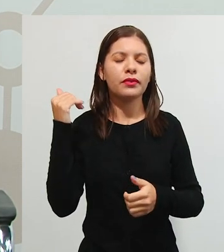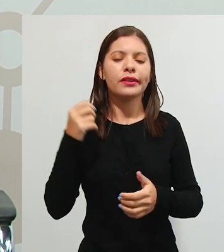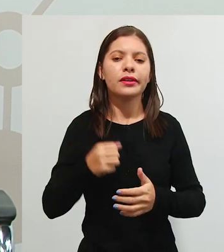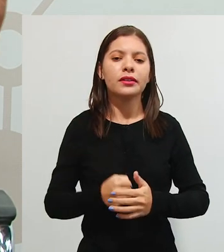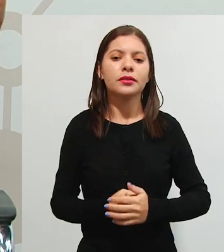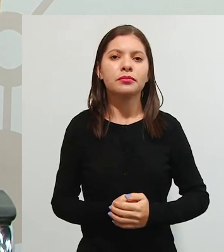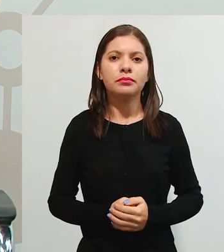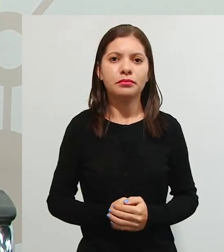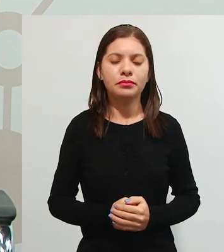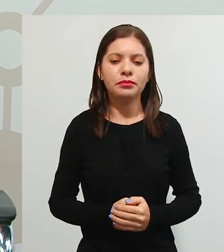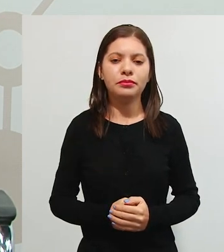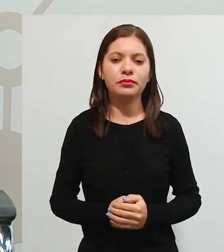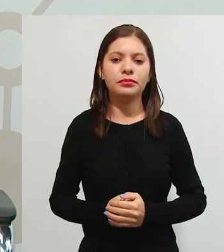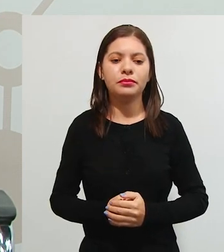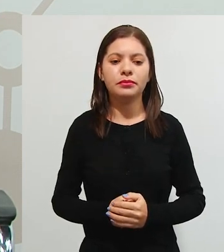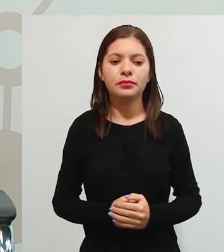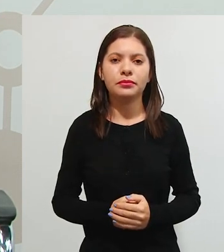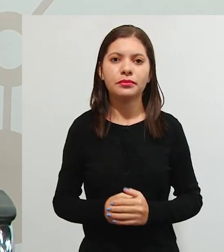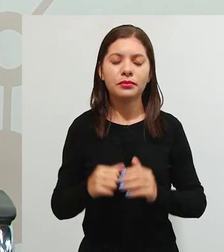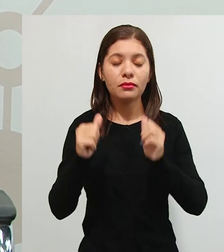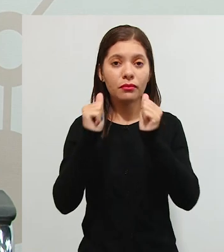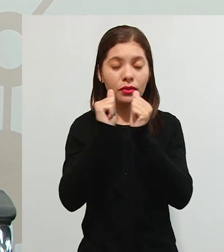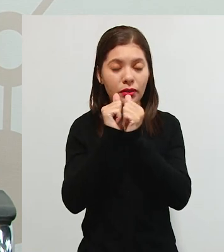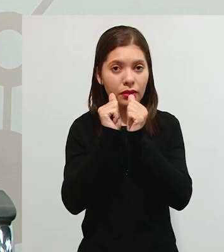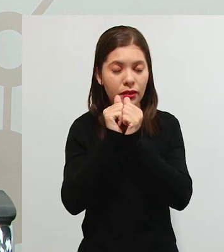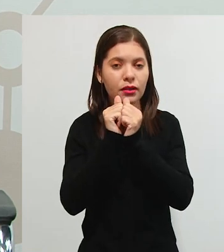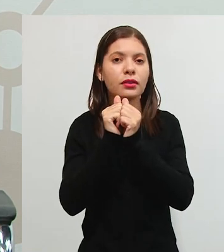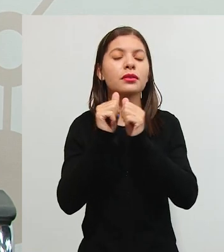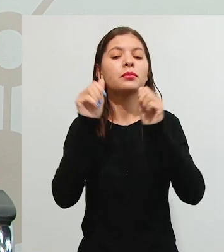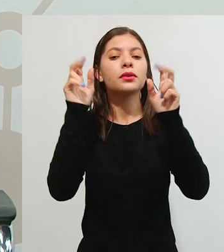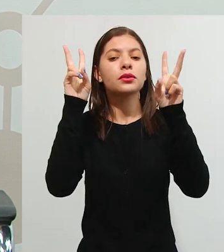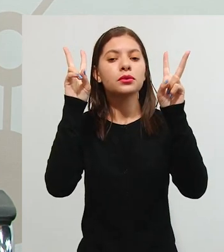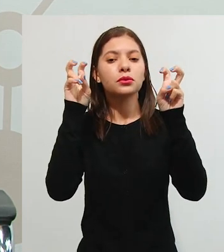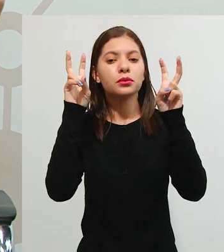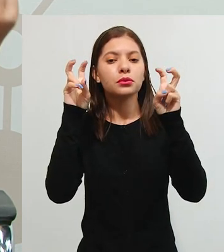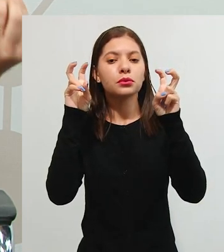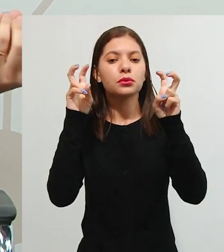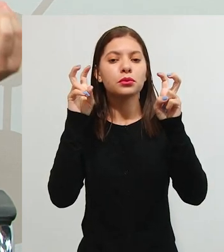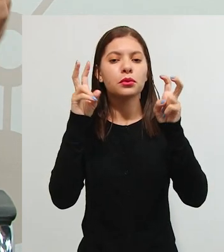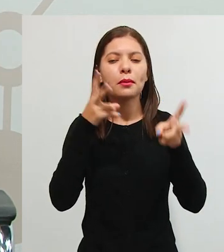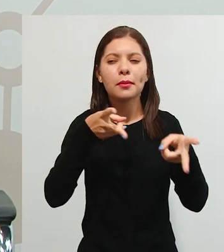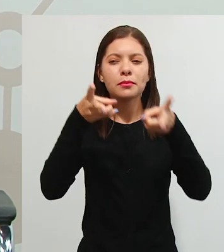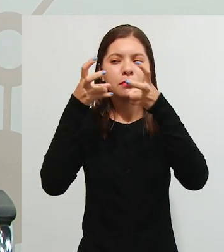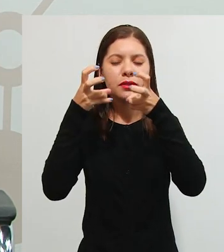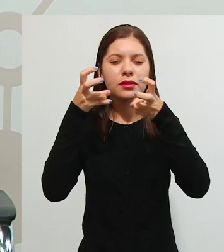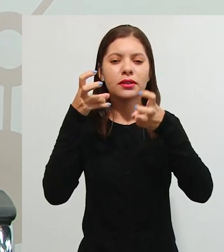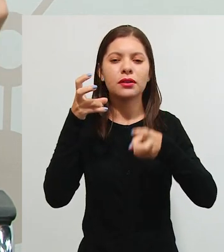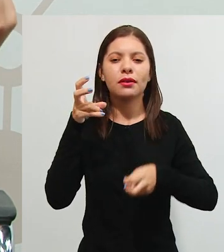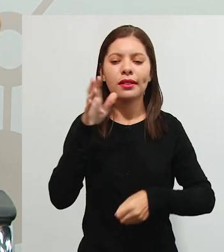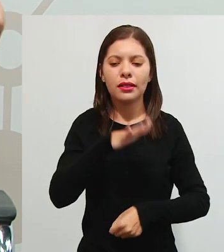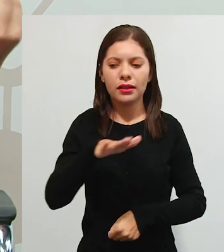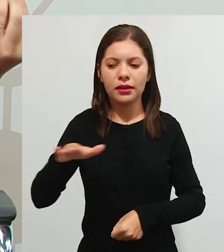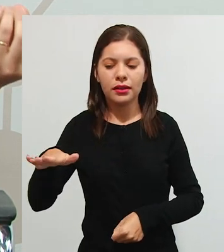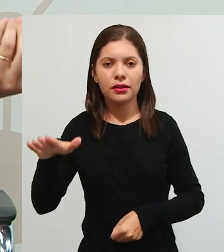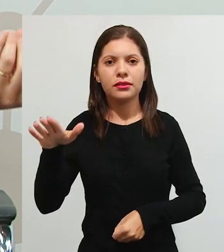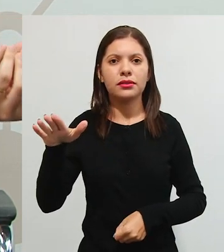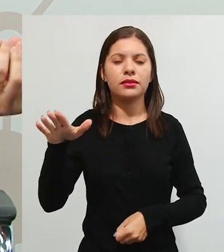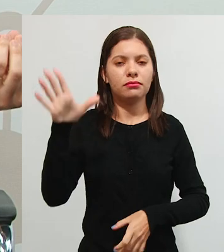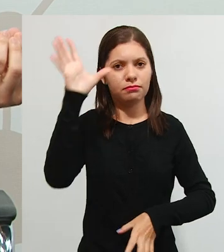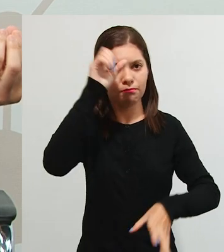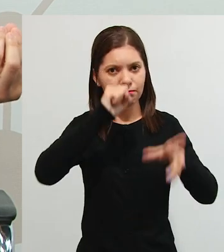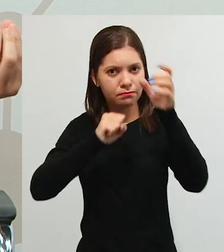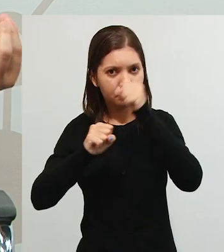mais se aproxima, né, do olhar para a criança, para o olhar daquele que está